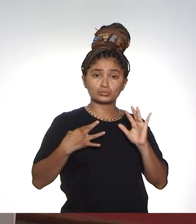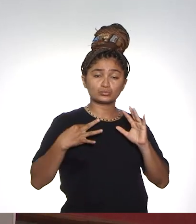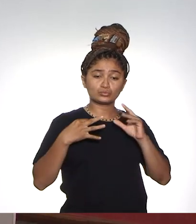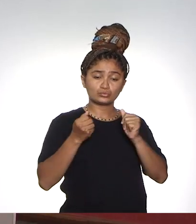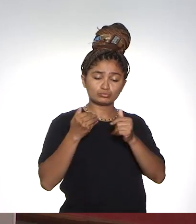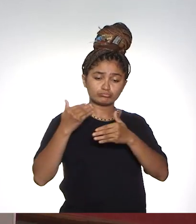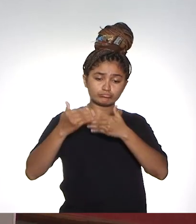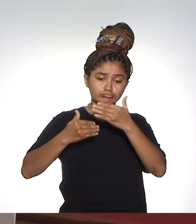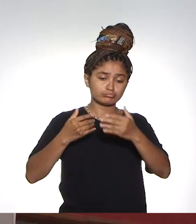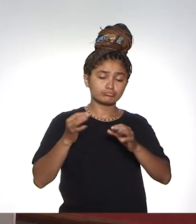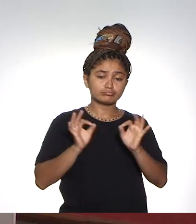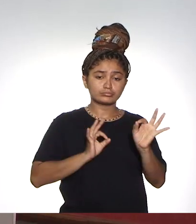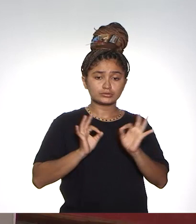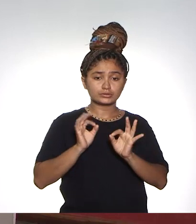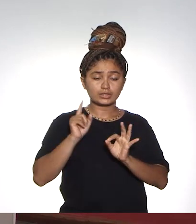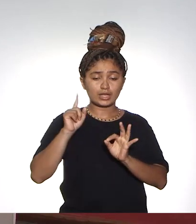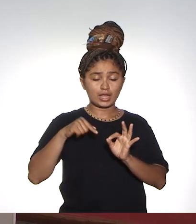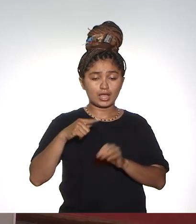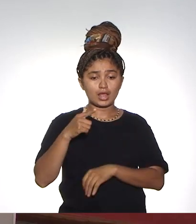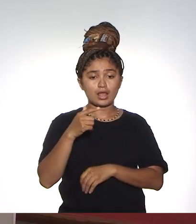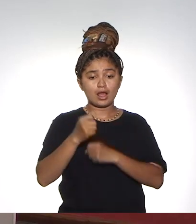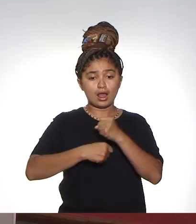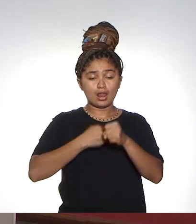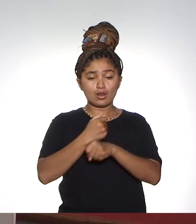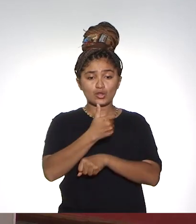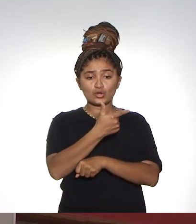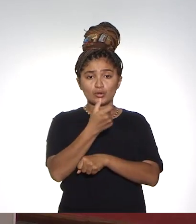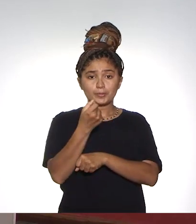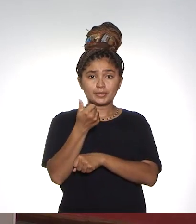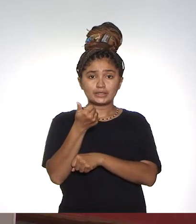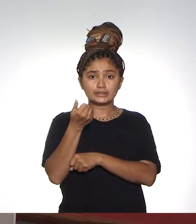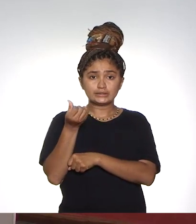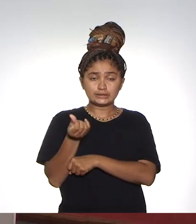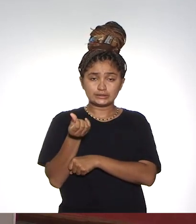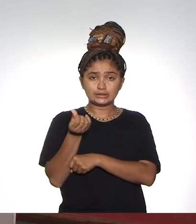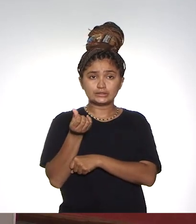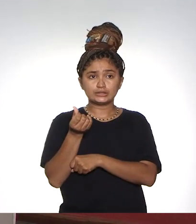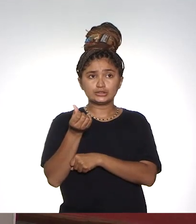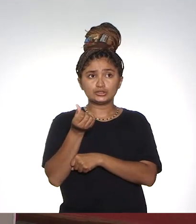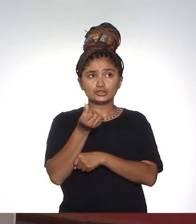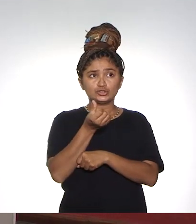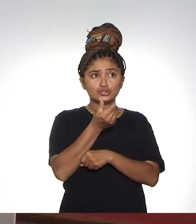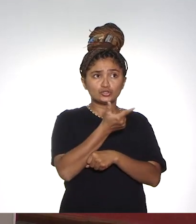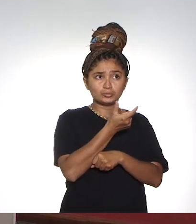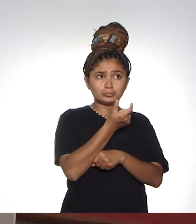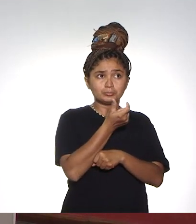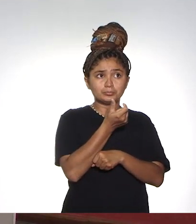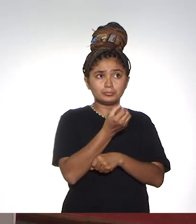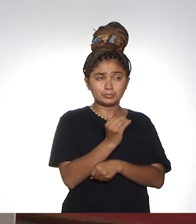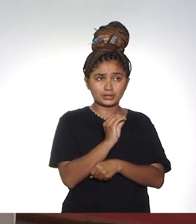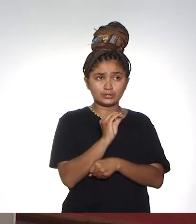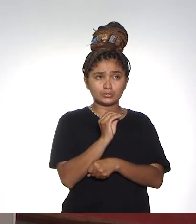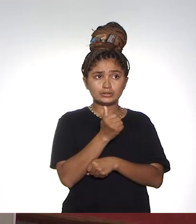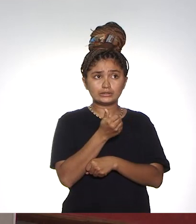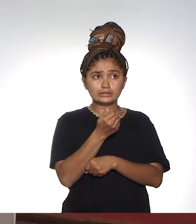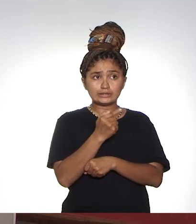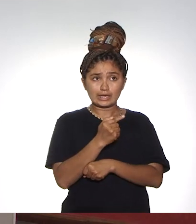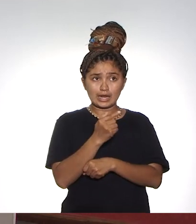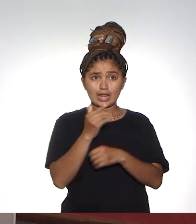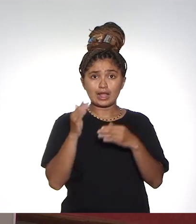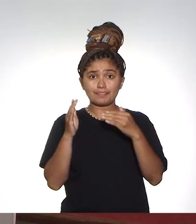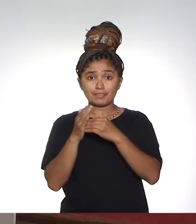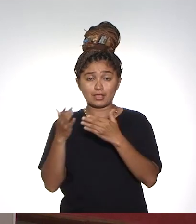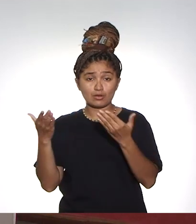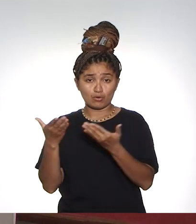regulamenta o processo de organização delas é de 2016. E, de 2017 até então,